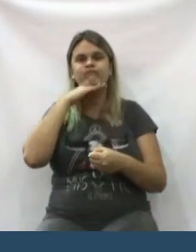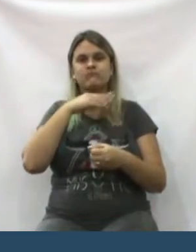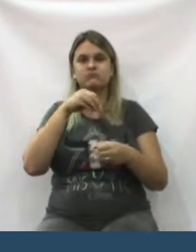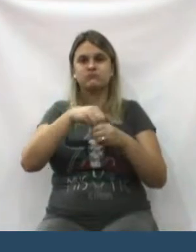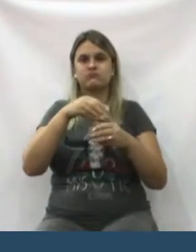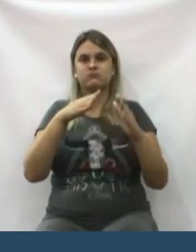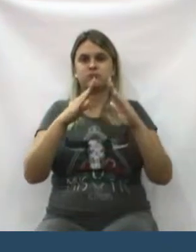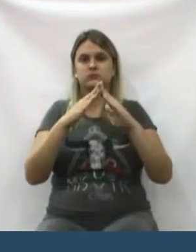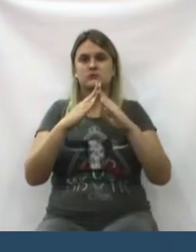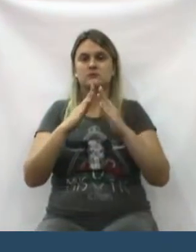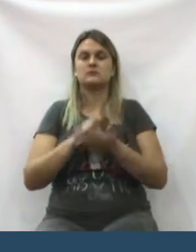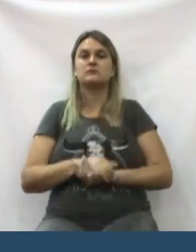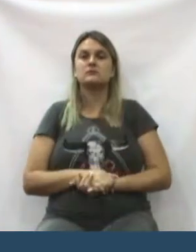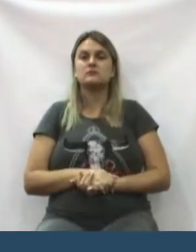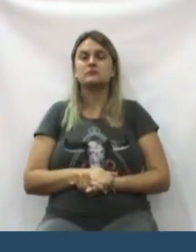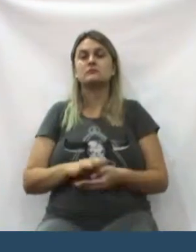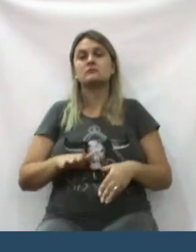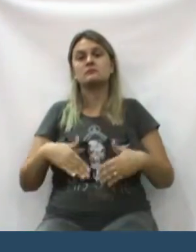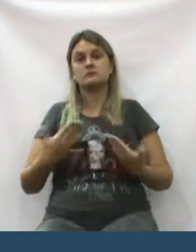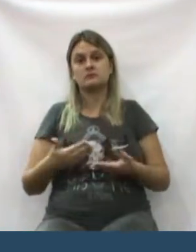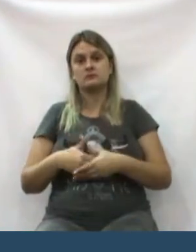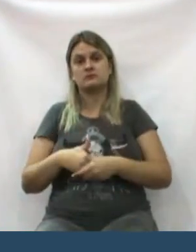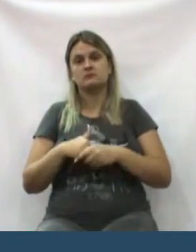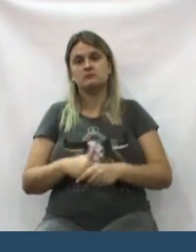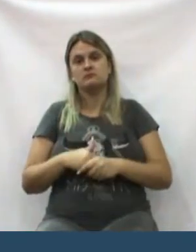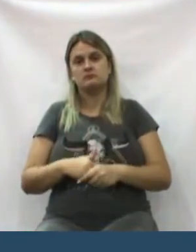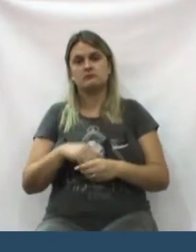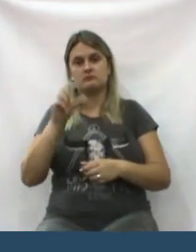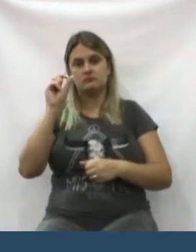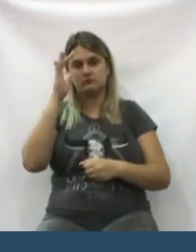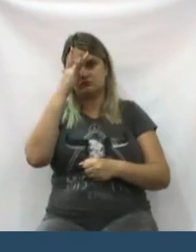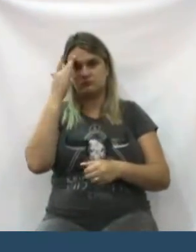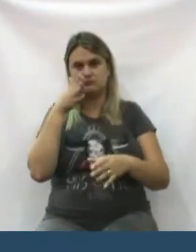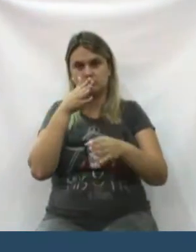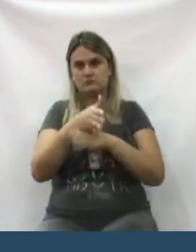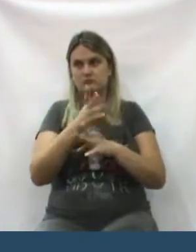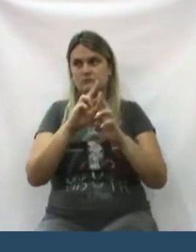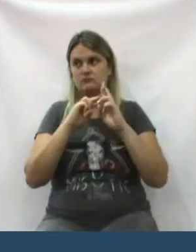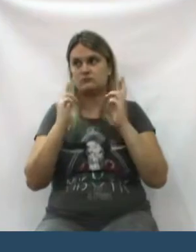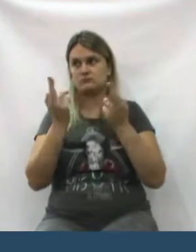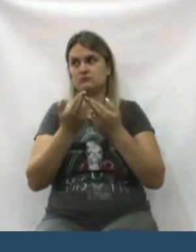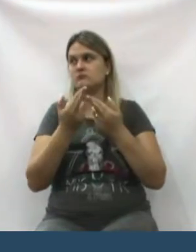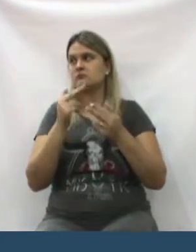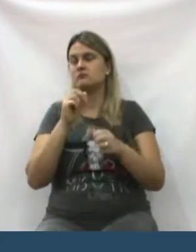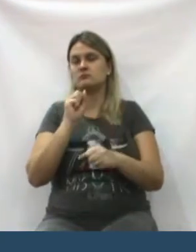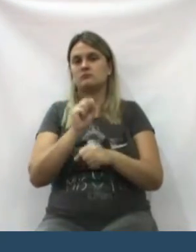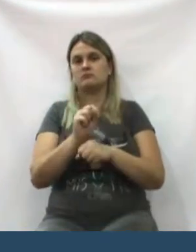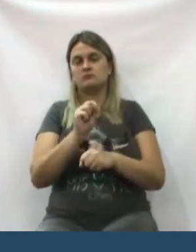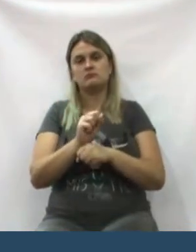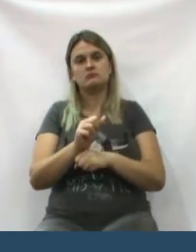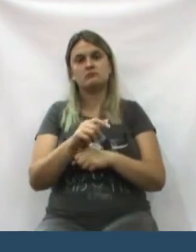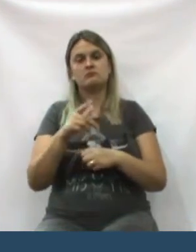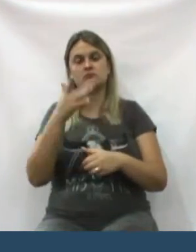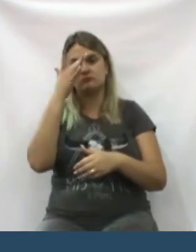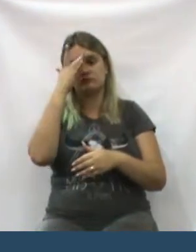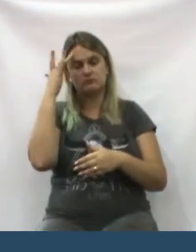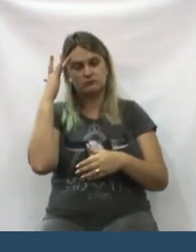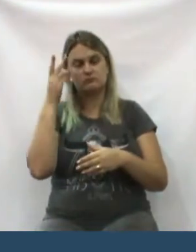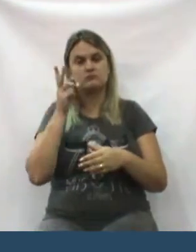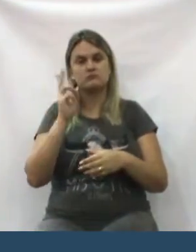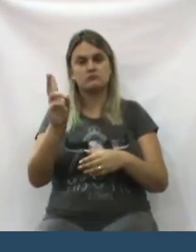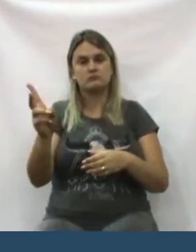enxurradas entrarem naquelas casas. Então, parabenizar aqueles que foram na Rio Leão. Esperamos que eles